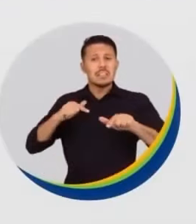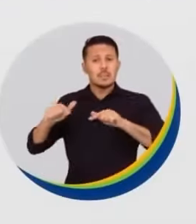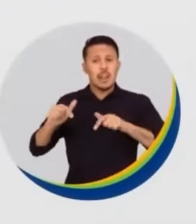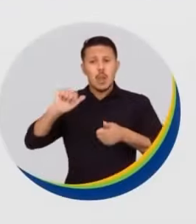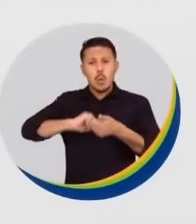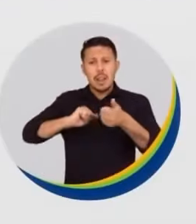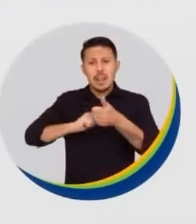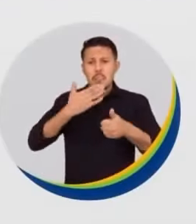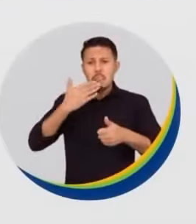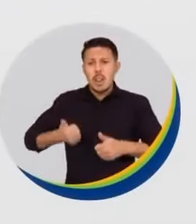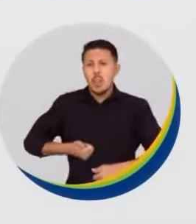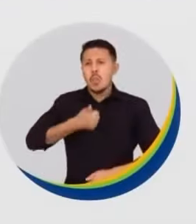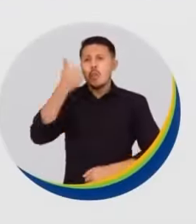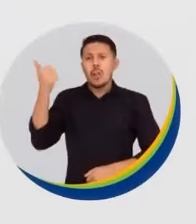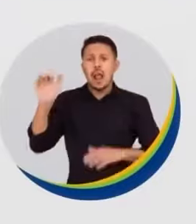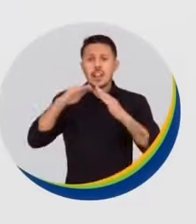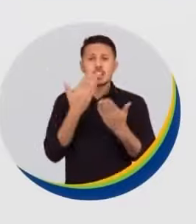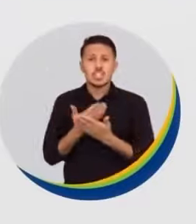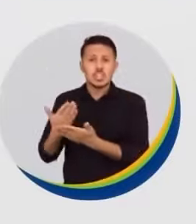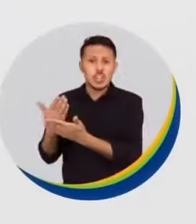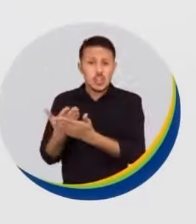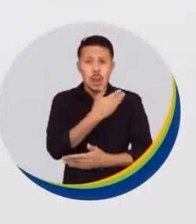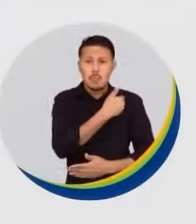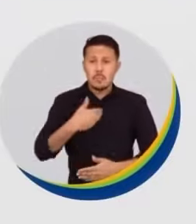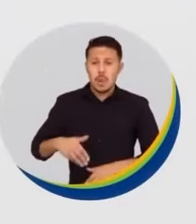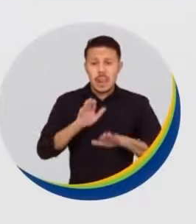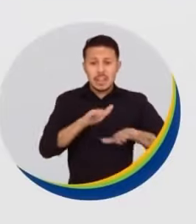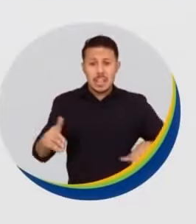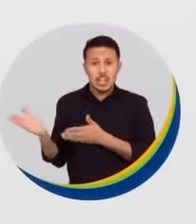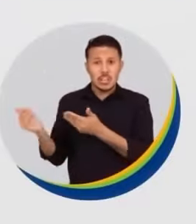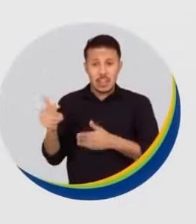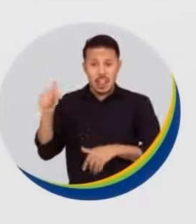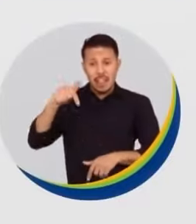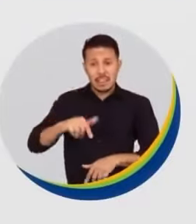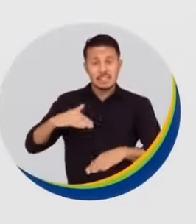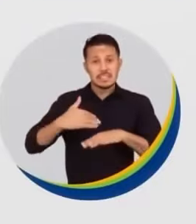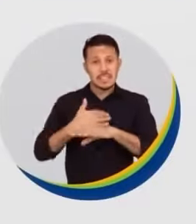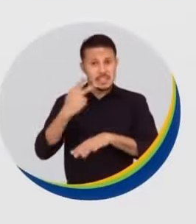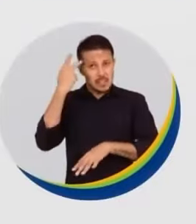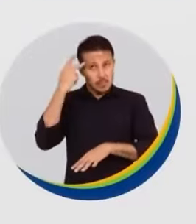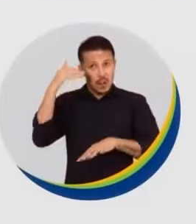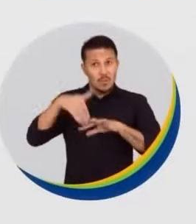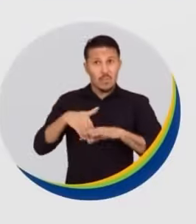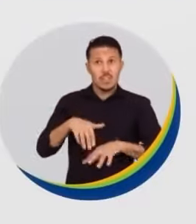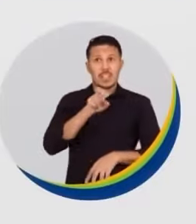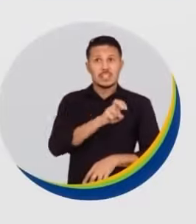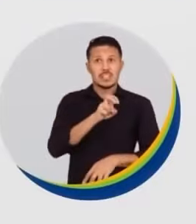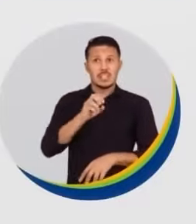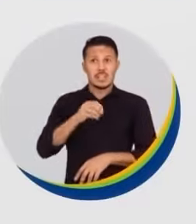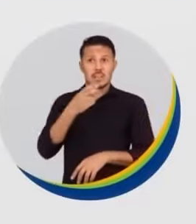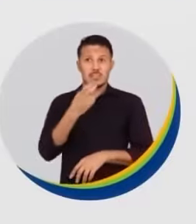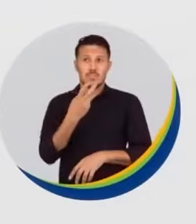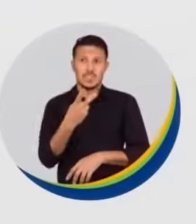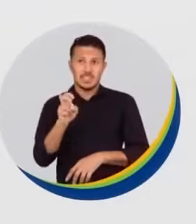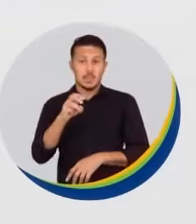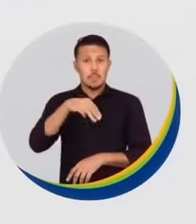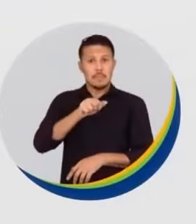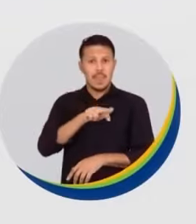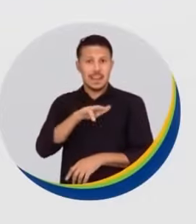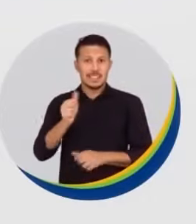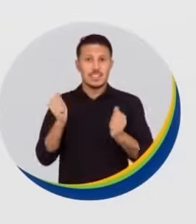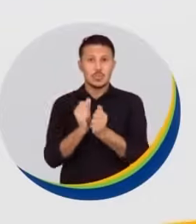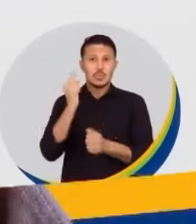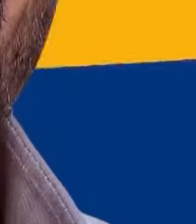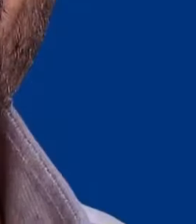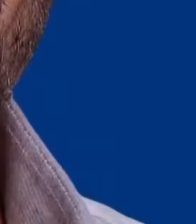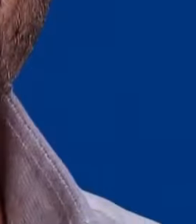qualidade e o acesso à educação nas escolas públicas para todas as crianças e adolescentes da cidade. Vote Marisa Bembaque Blande, 550-25 e Ricardo